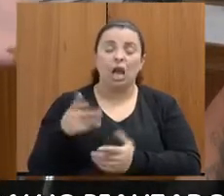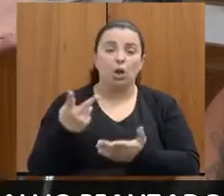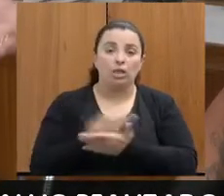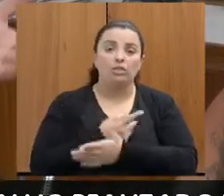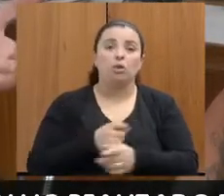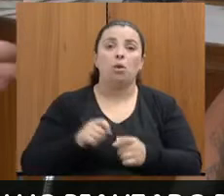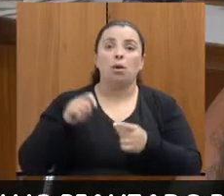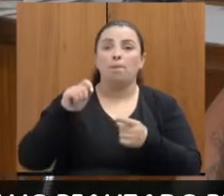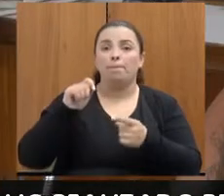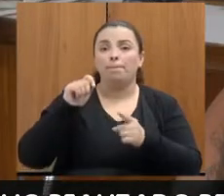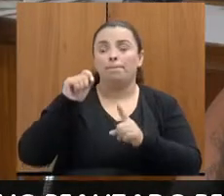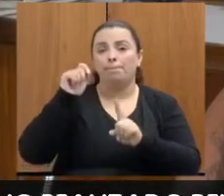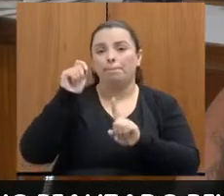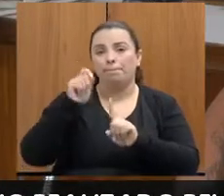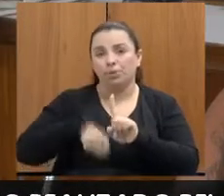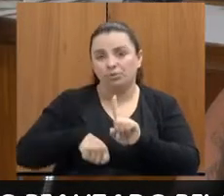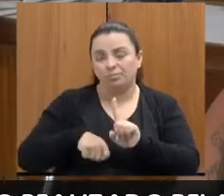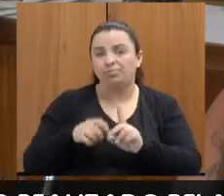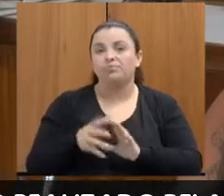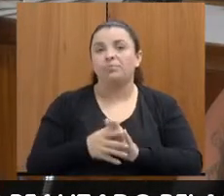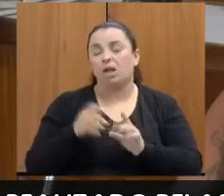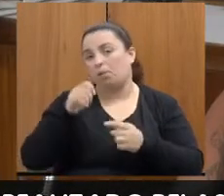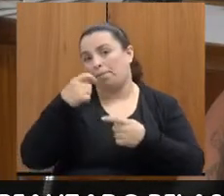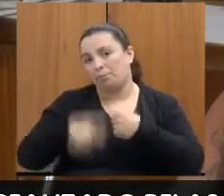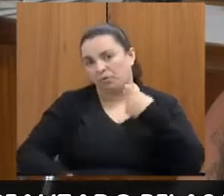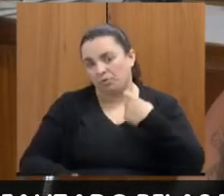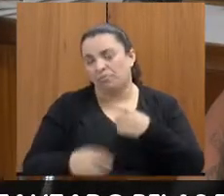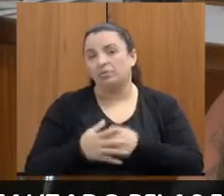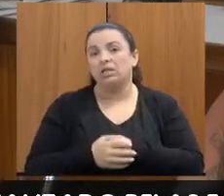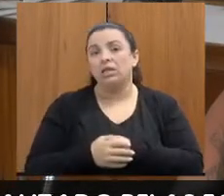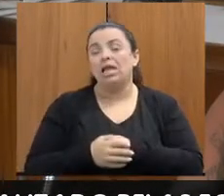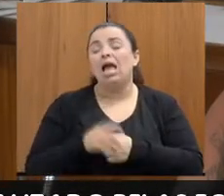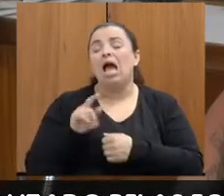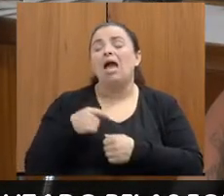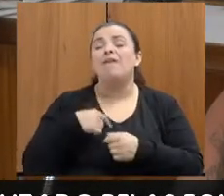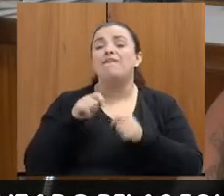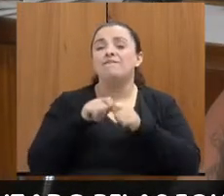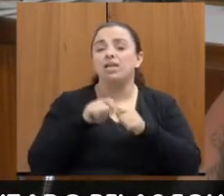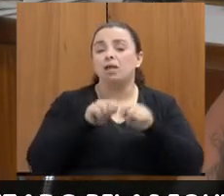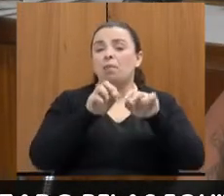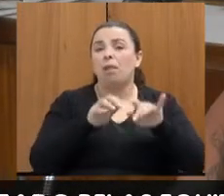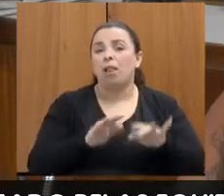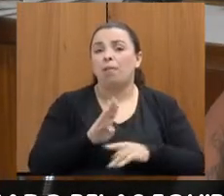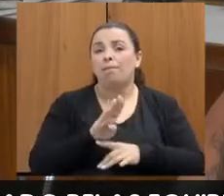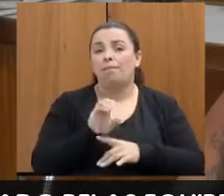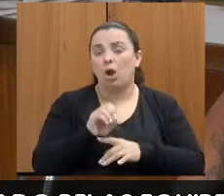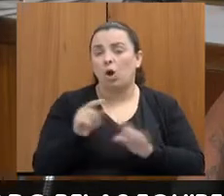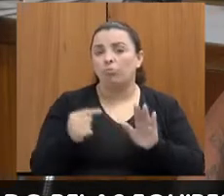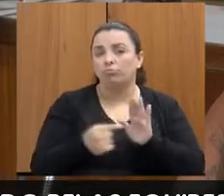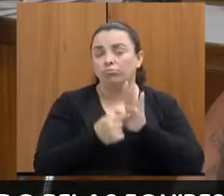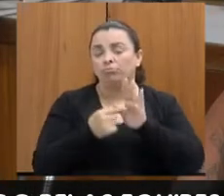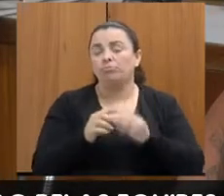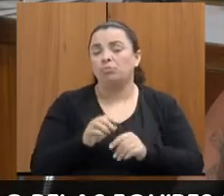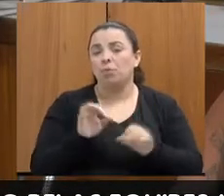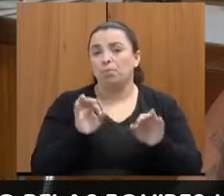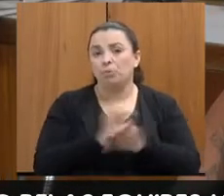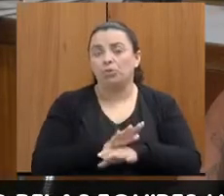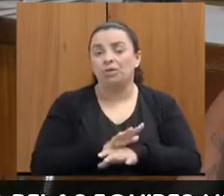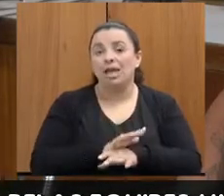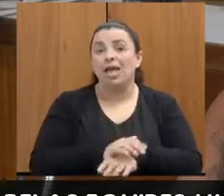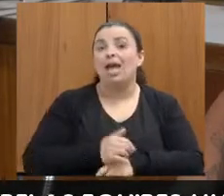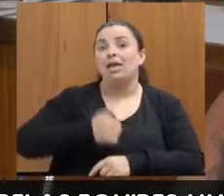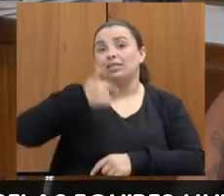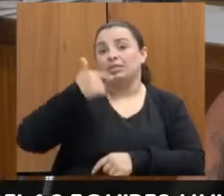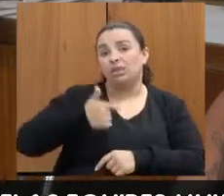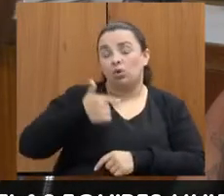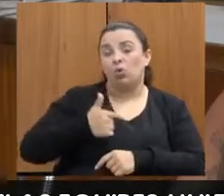crime sexual menina, a gente fazia o boletim de ocorrência e, num segundo momento, a escuta dela era feita por uma profissional do IML, porque